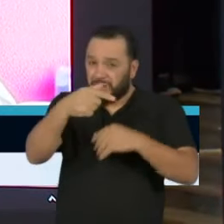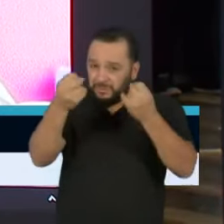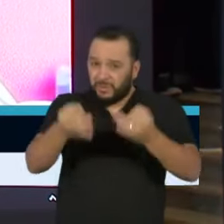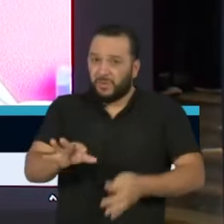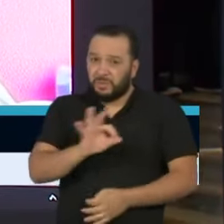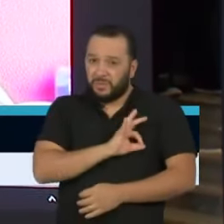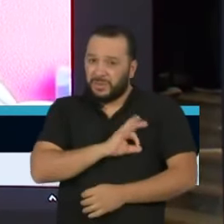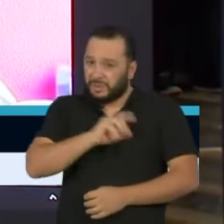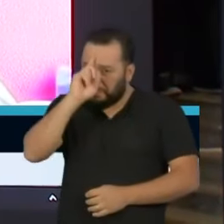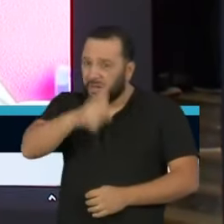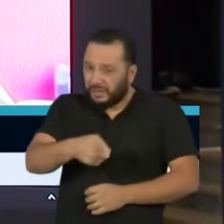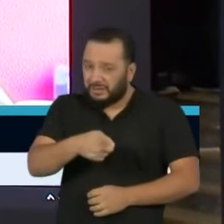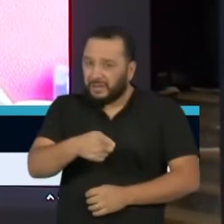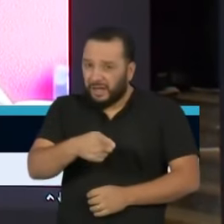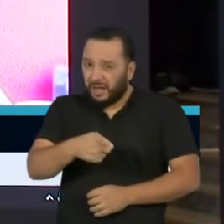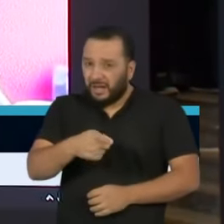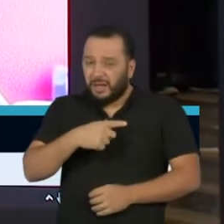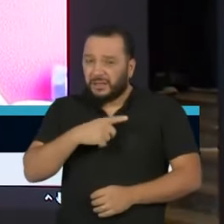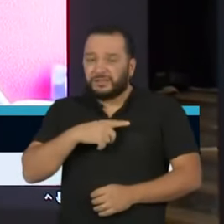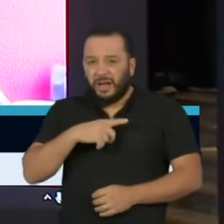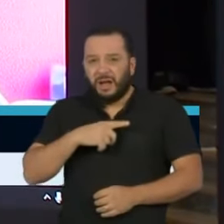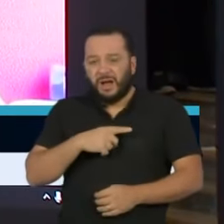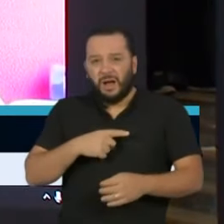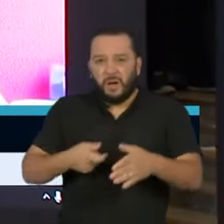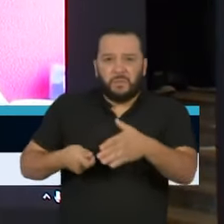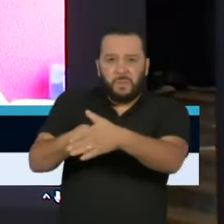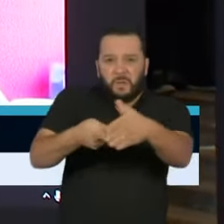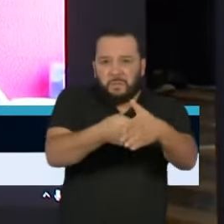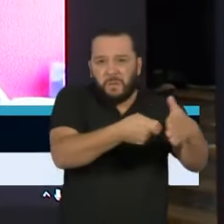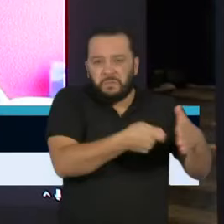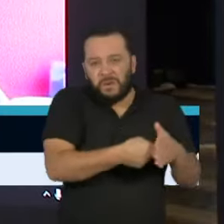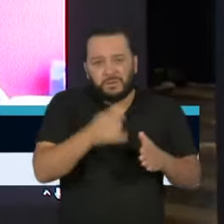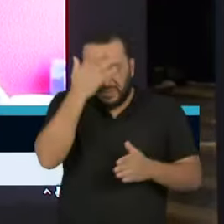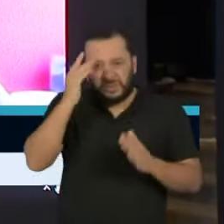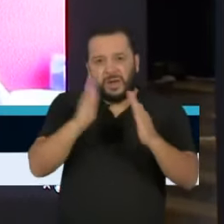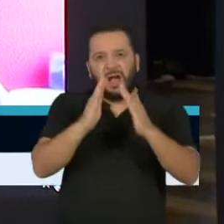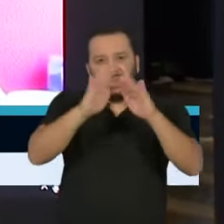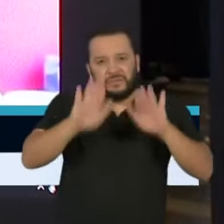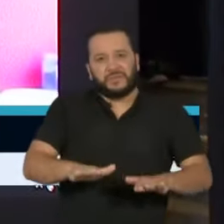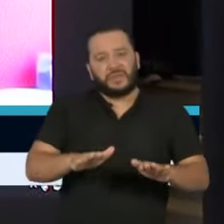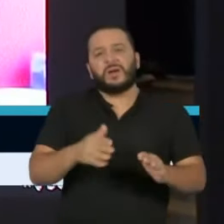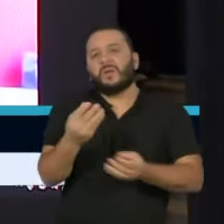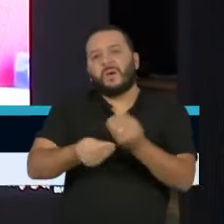Que outras medidas podem ser tomadas para restringir a circulação das pessoas no Estado?